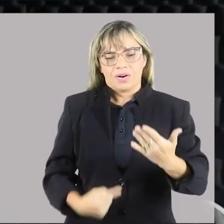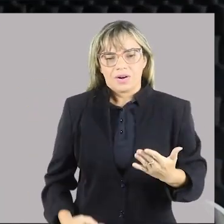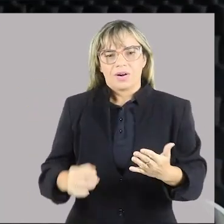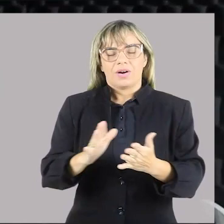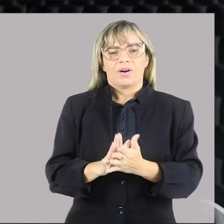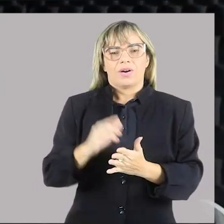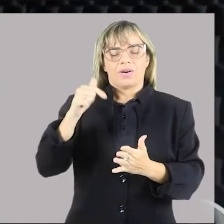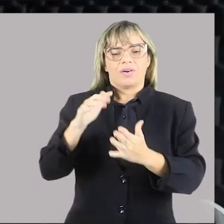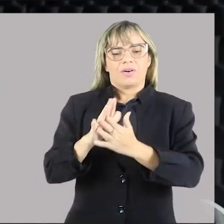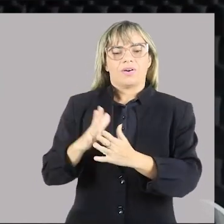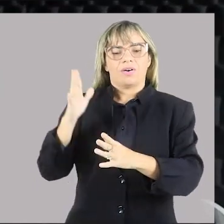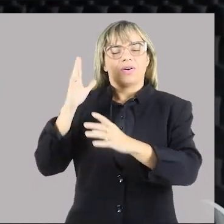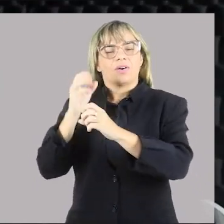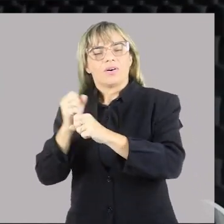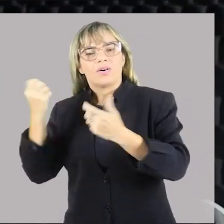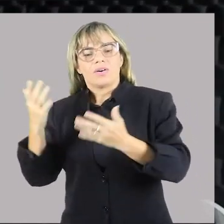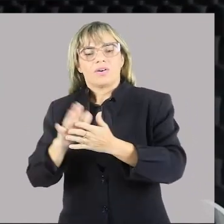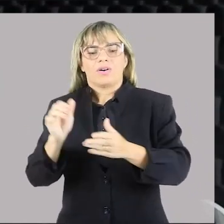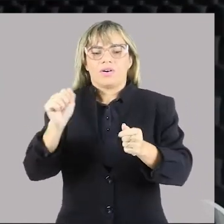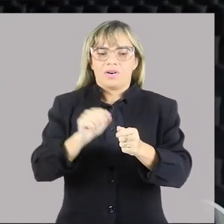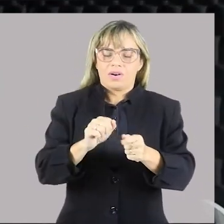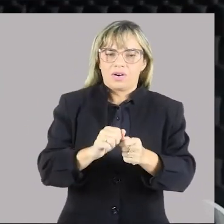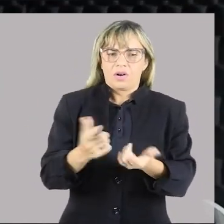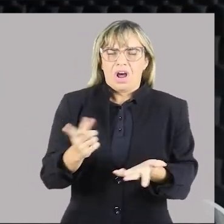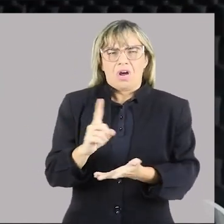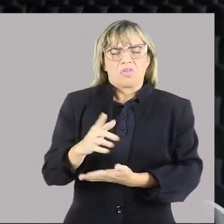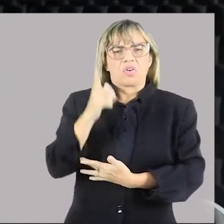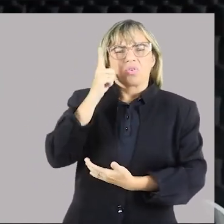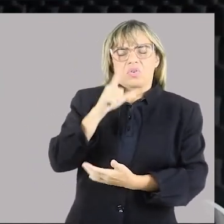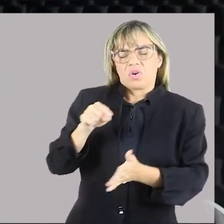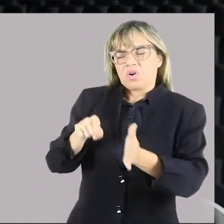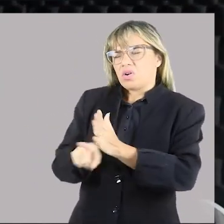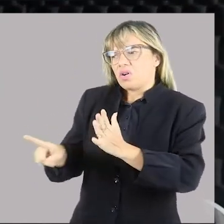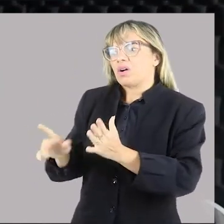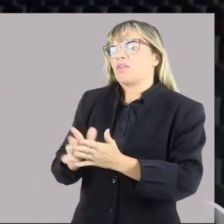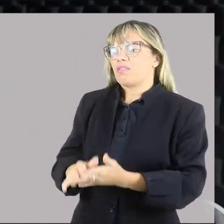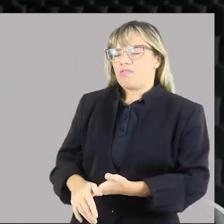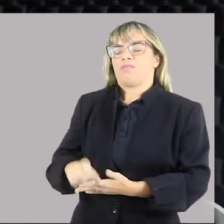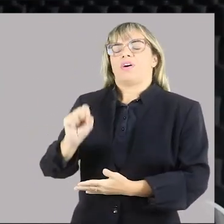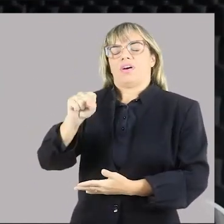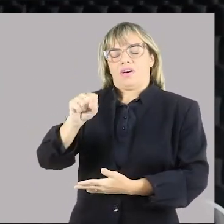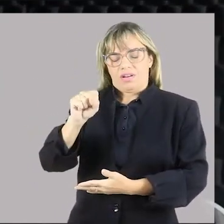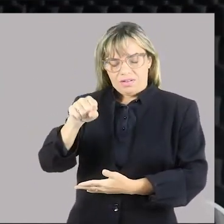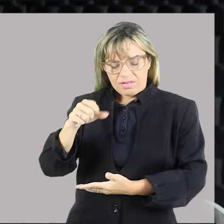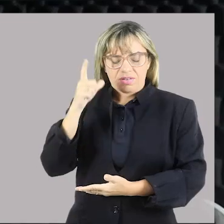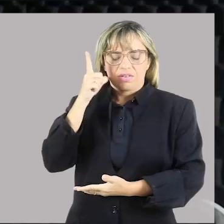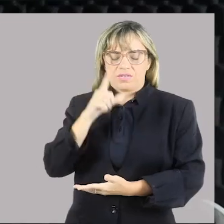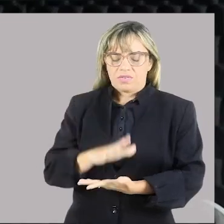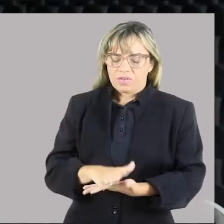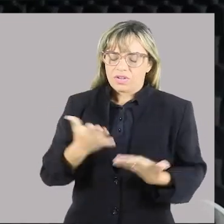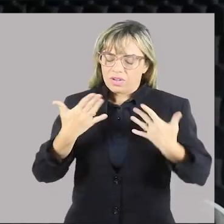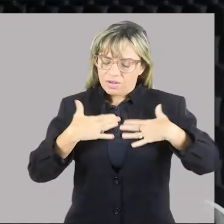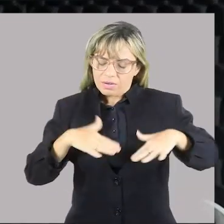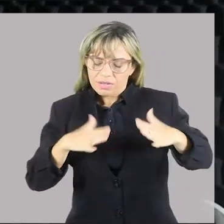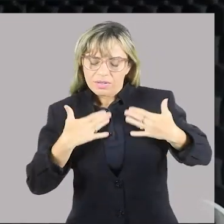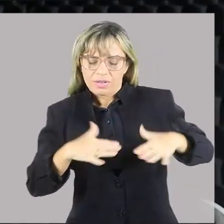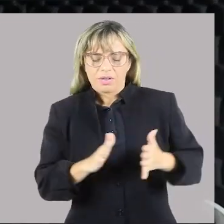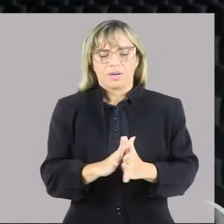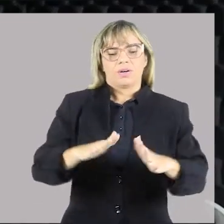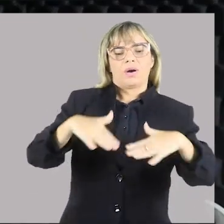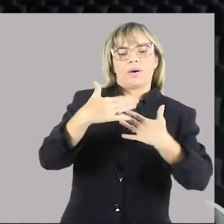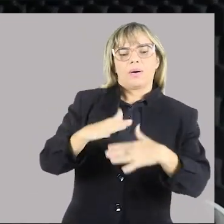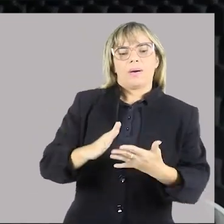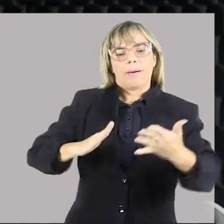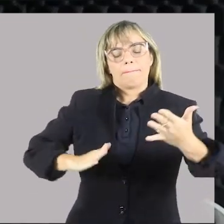dê uma revisada. Professor, não estou conseguindo. Vai conseguir, fique de boa, beleza? Então não se esqueça, aprova mais